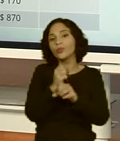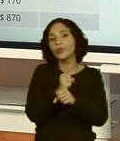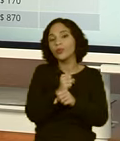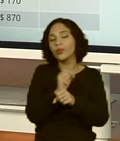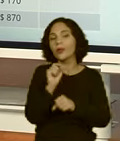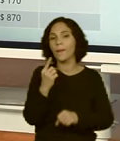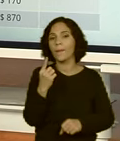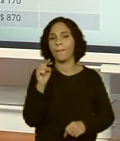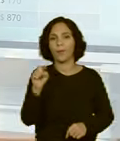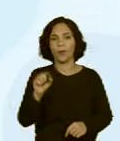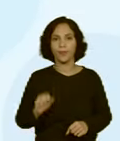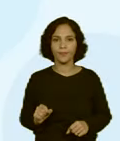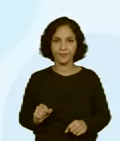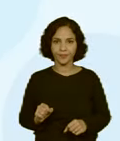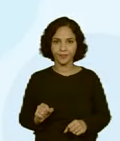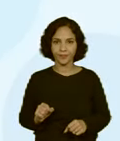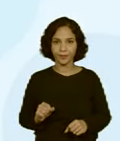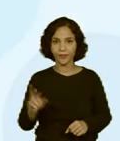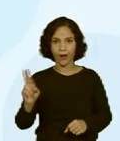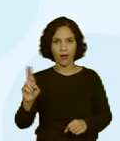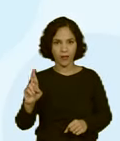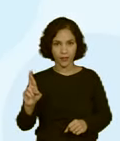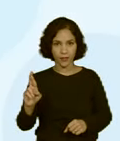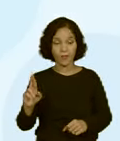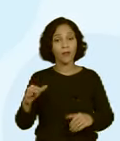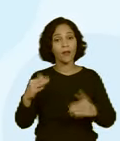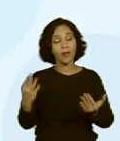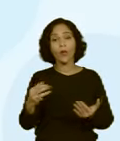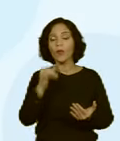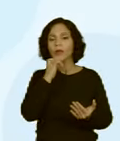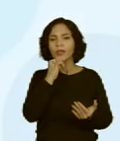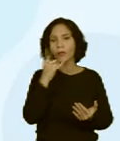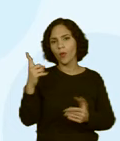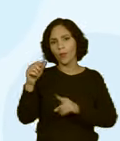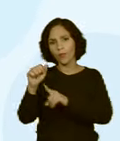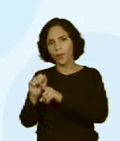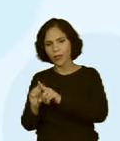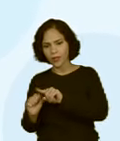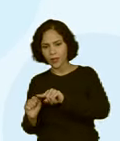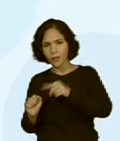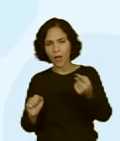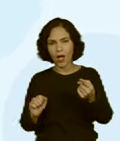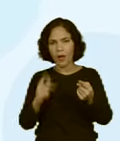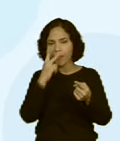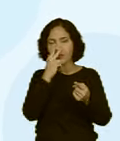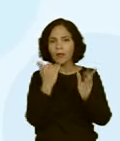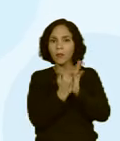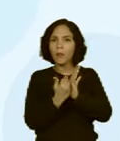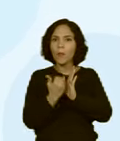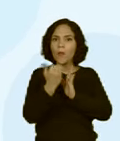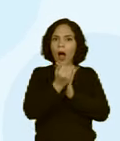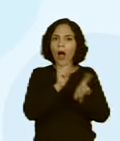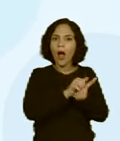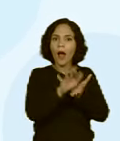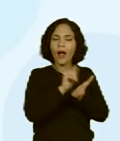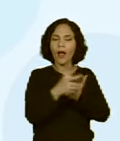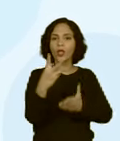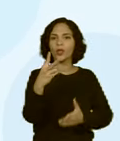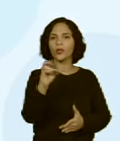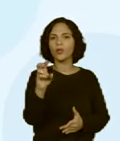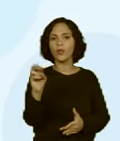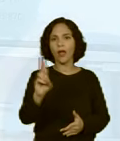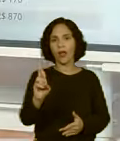aqui, R$,00. Então, essa família, de um mês para o outro, ela teve um gasto adicional de R$ 200,00, tá?